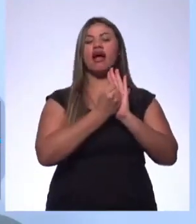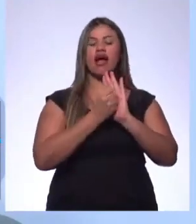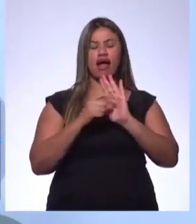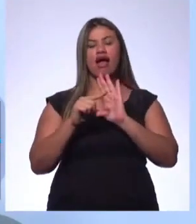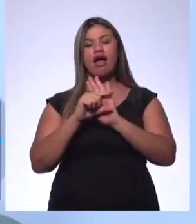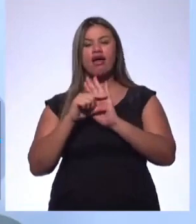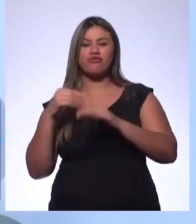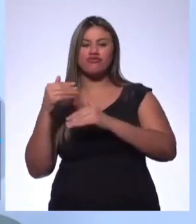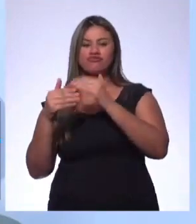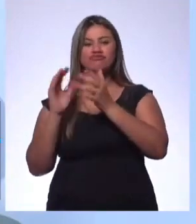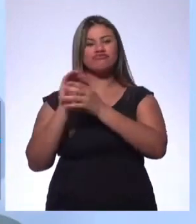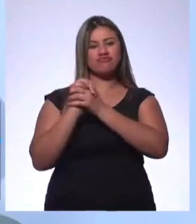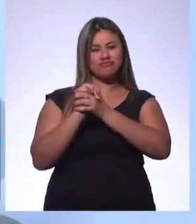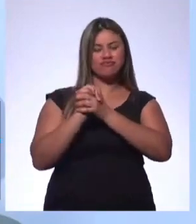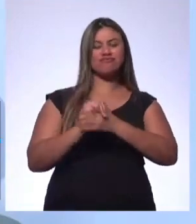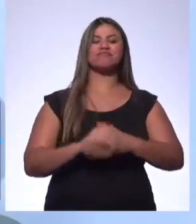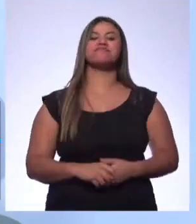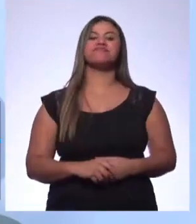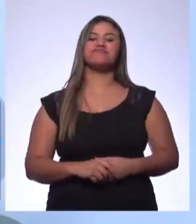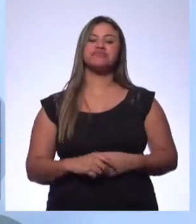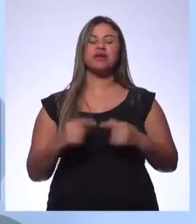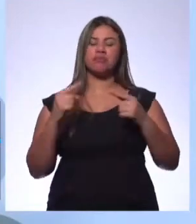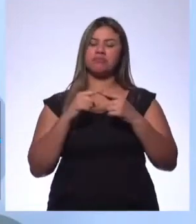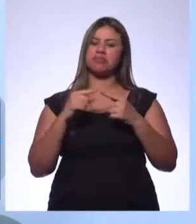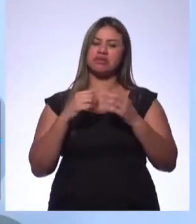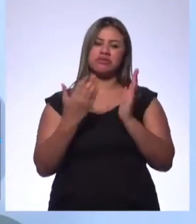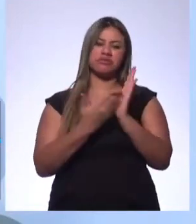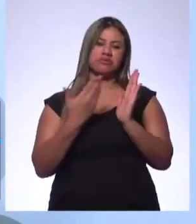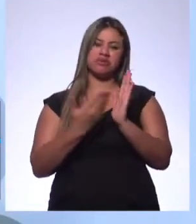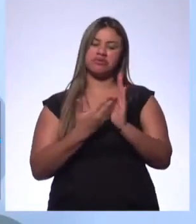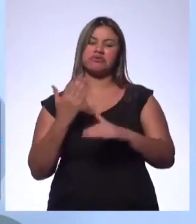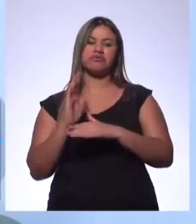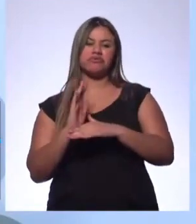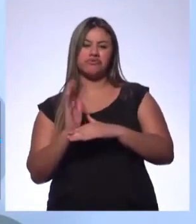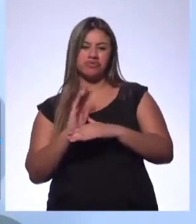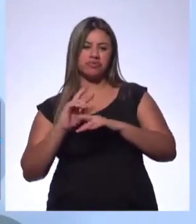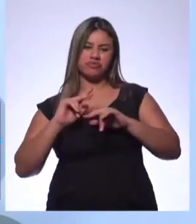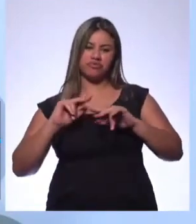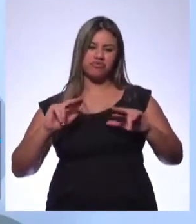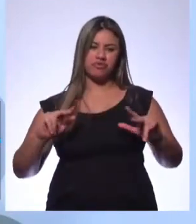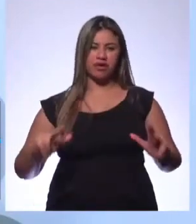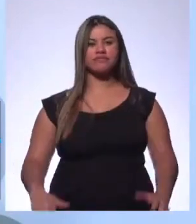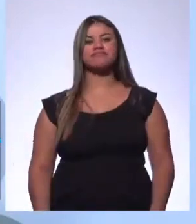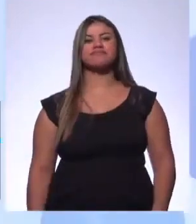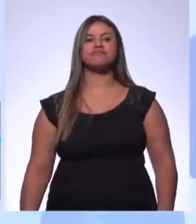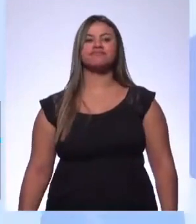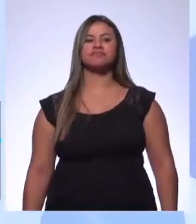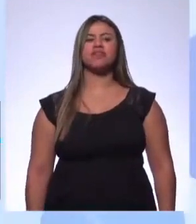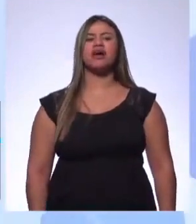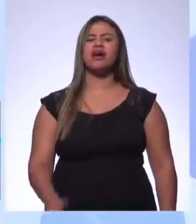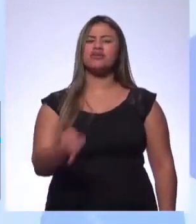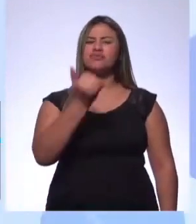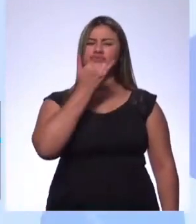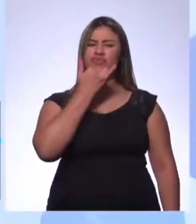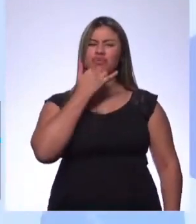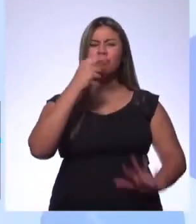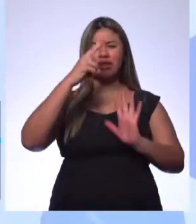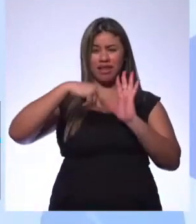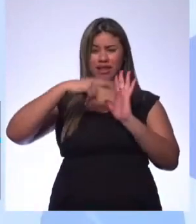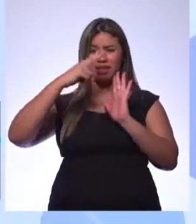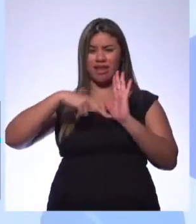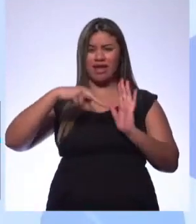importantes da obra que você está analisando, do filme, do livro, que assim seja. Certo? Posso ler a resposta da